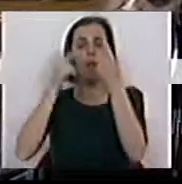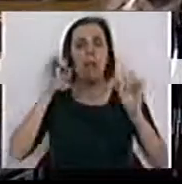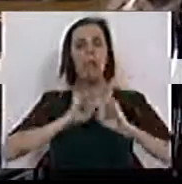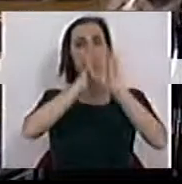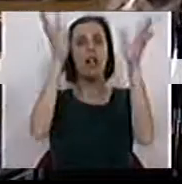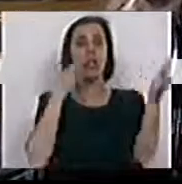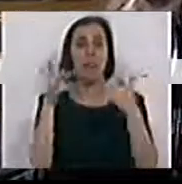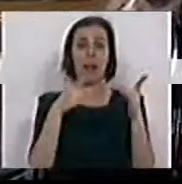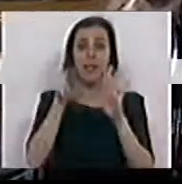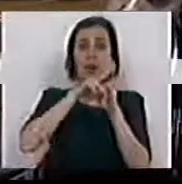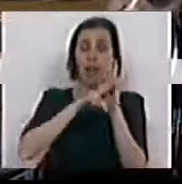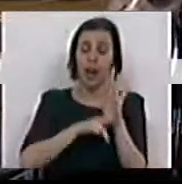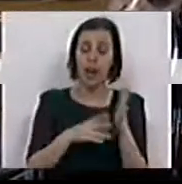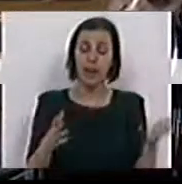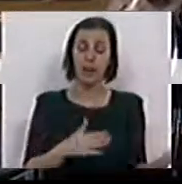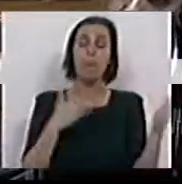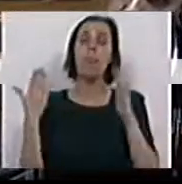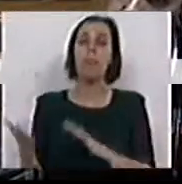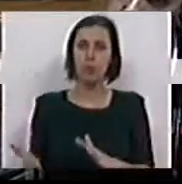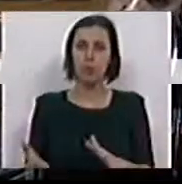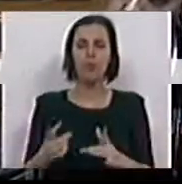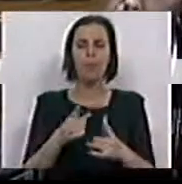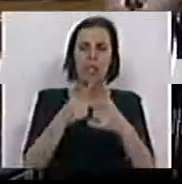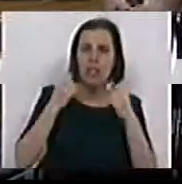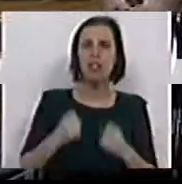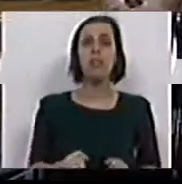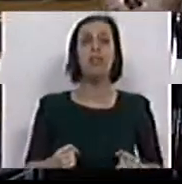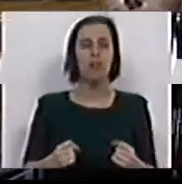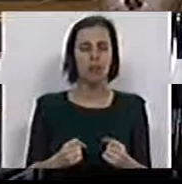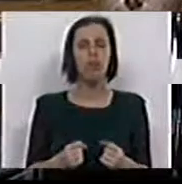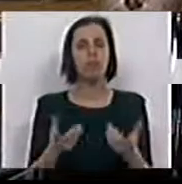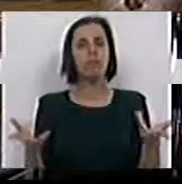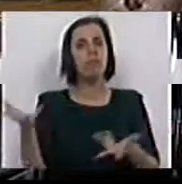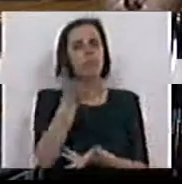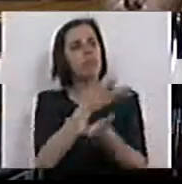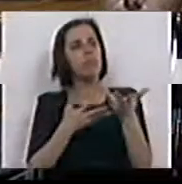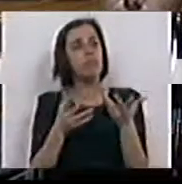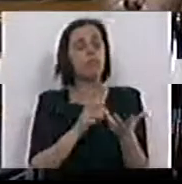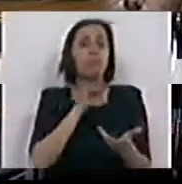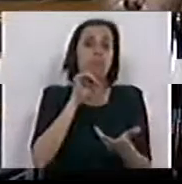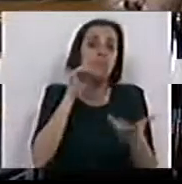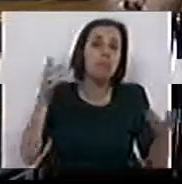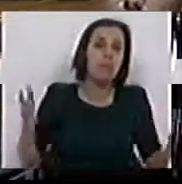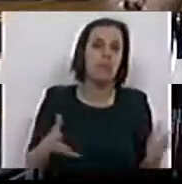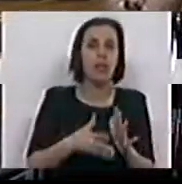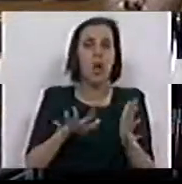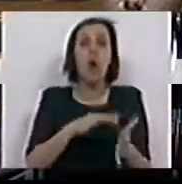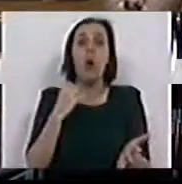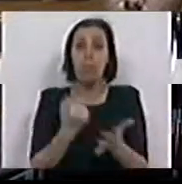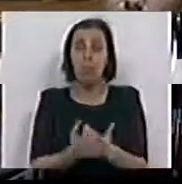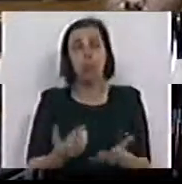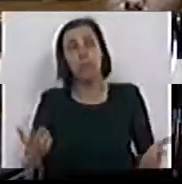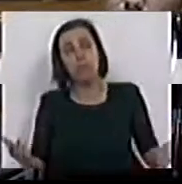transparência destas regras e que, por outro lado, insiste numa harmonização tendencialmente completa,